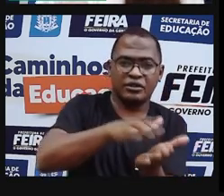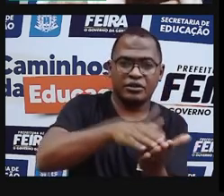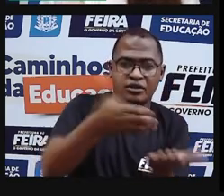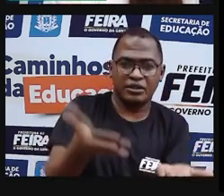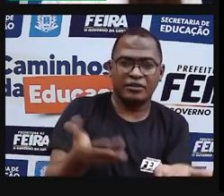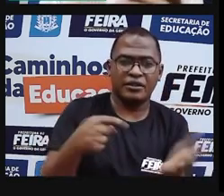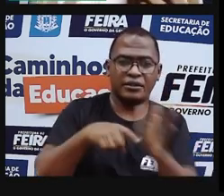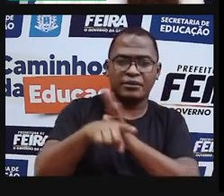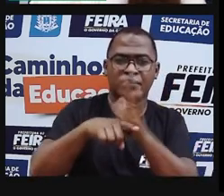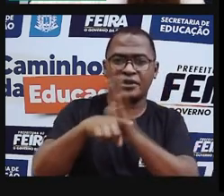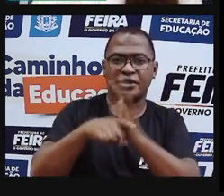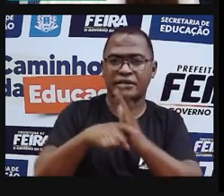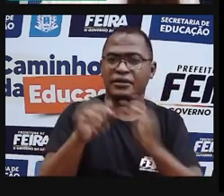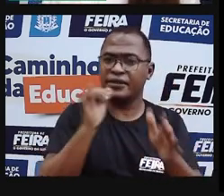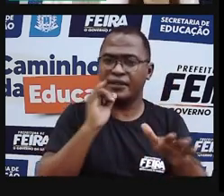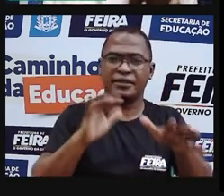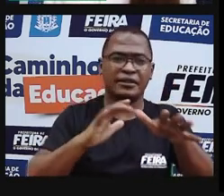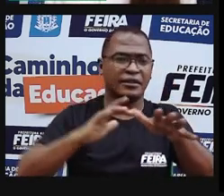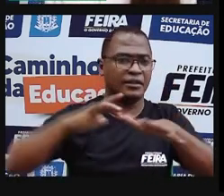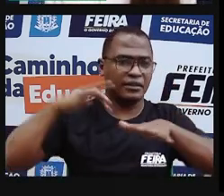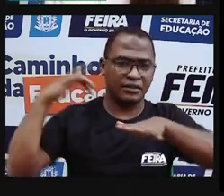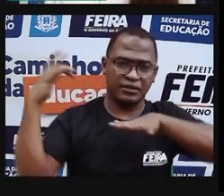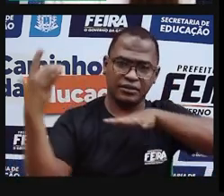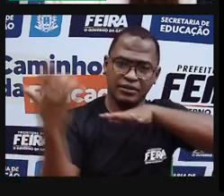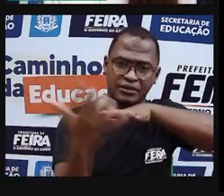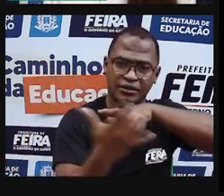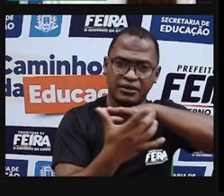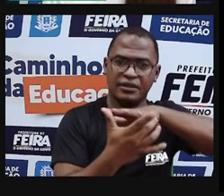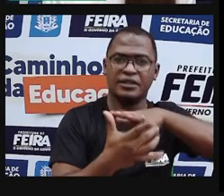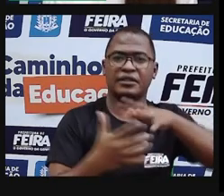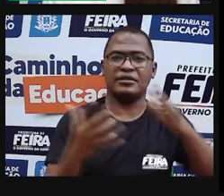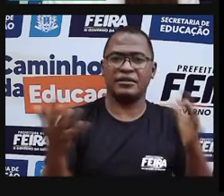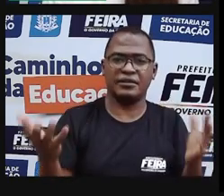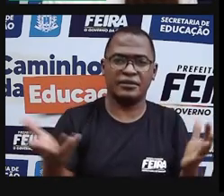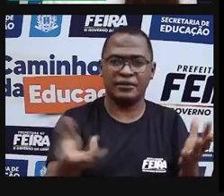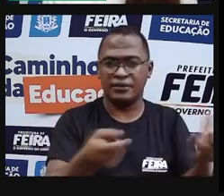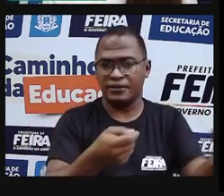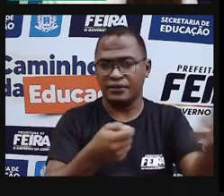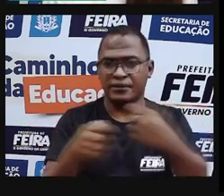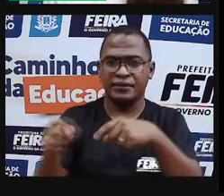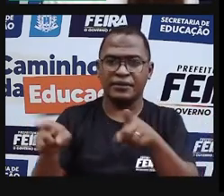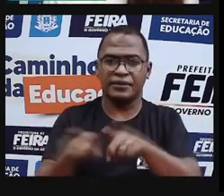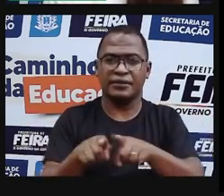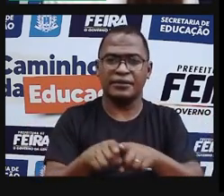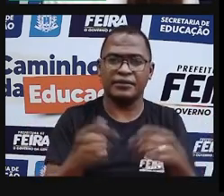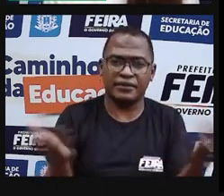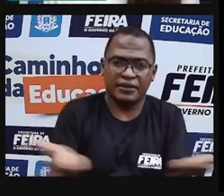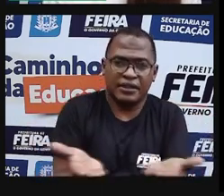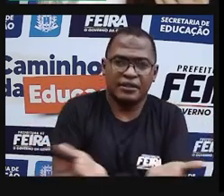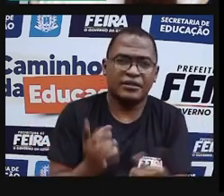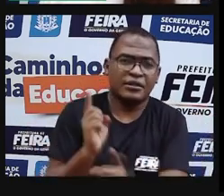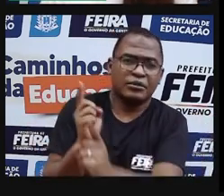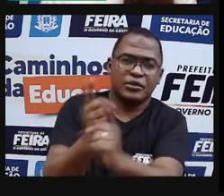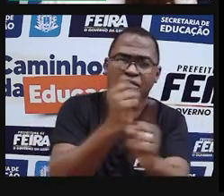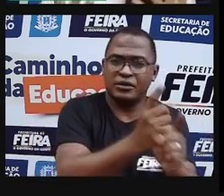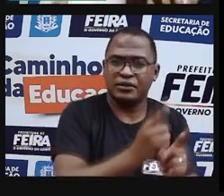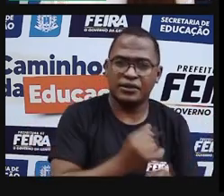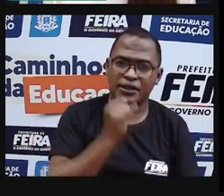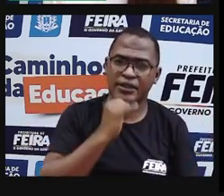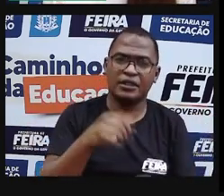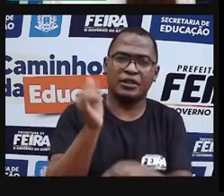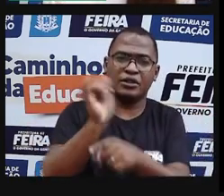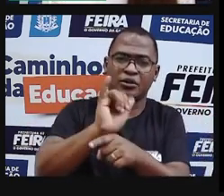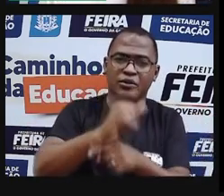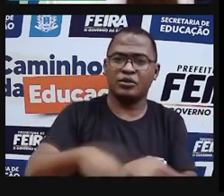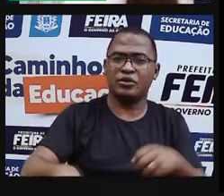nas redes sociais, vocês pesquisarem esses artistas que eu falei, mas também no Google, vocês